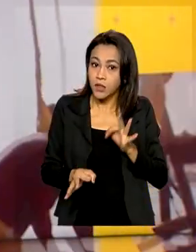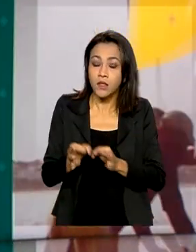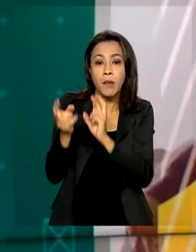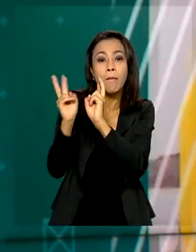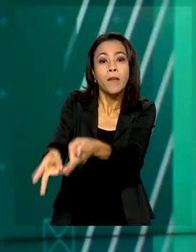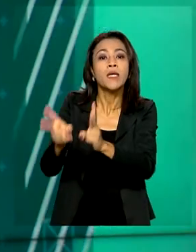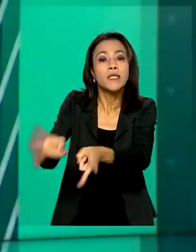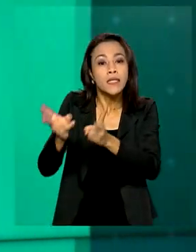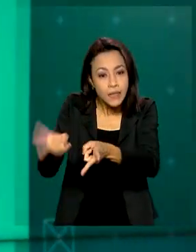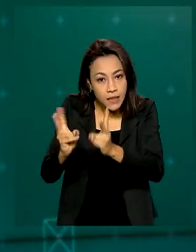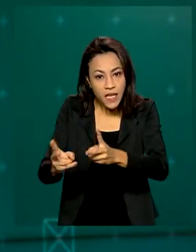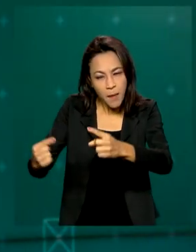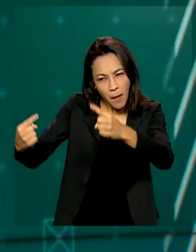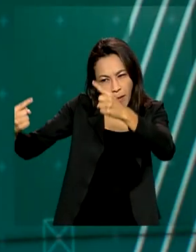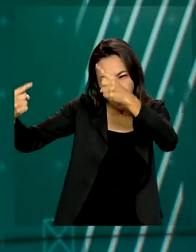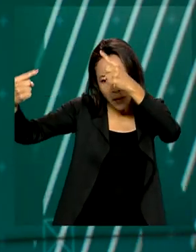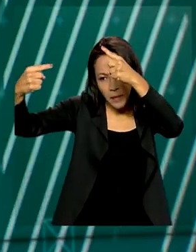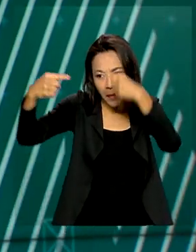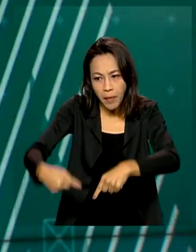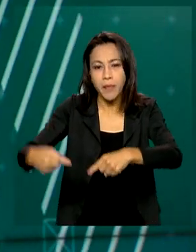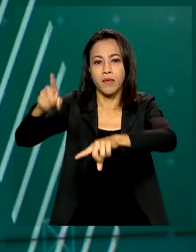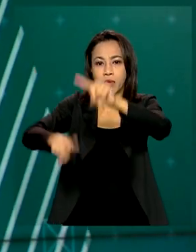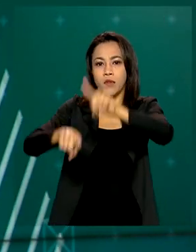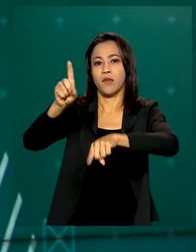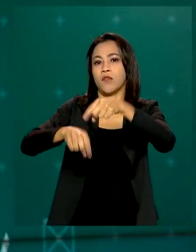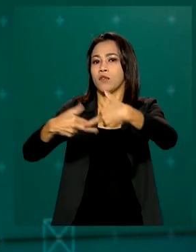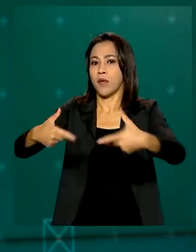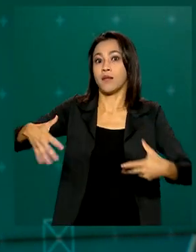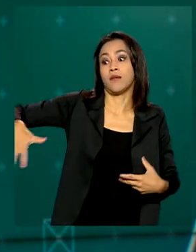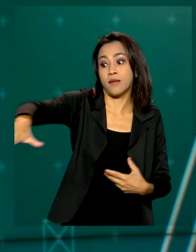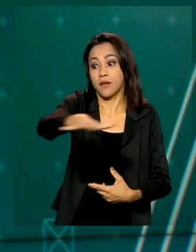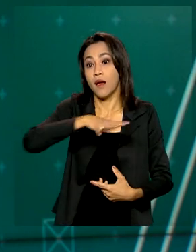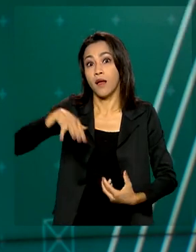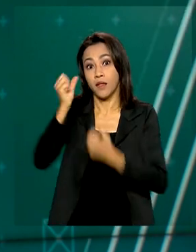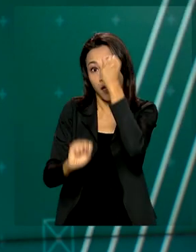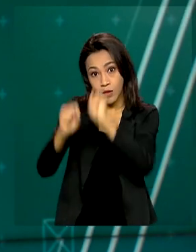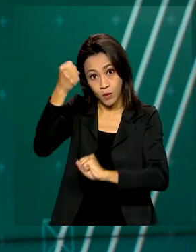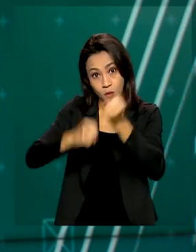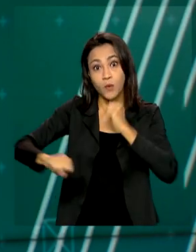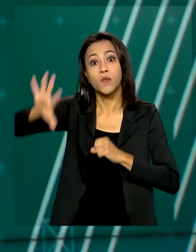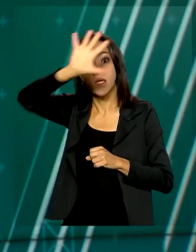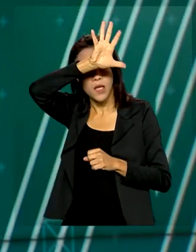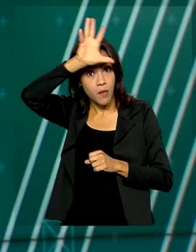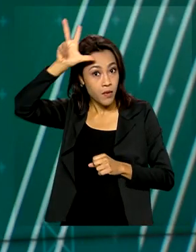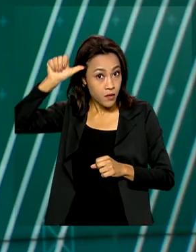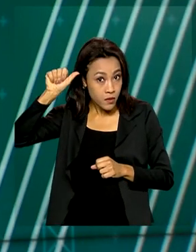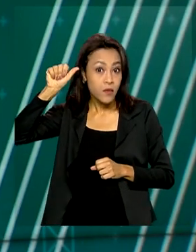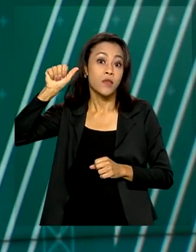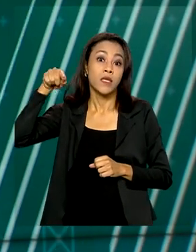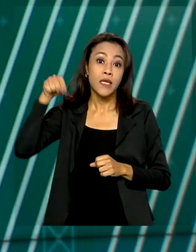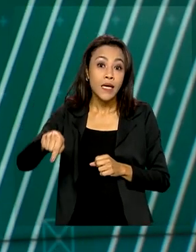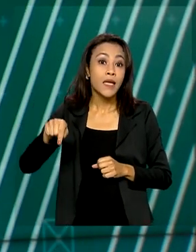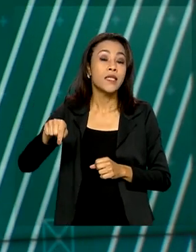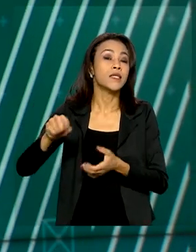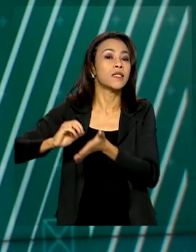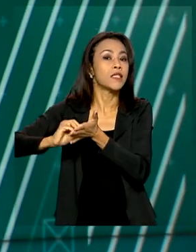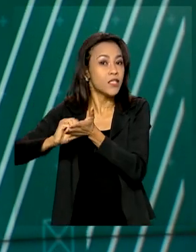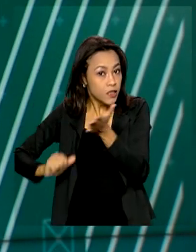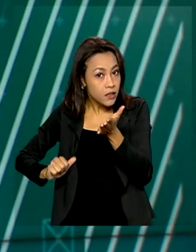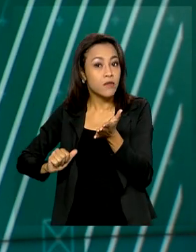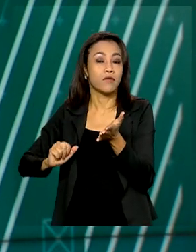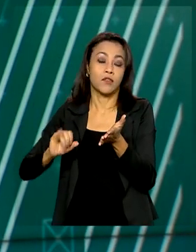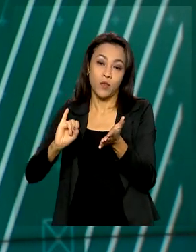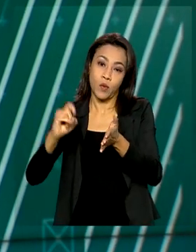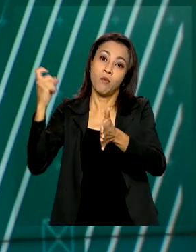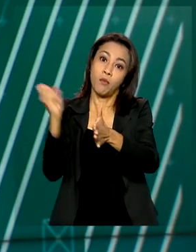preservar a competitividade dos produtos do polo industrial amazônico, que são isentos do imposto.